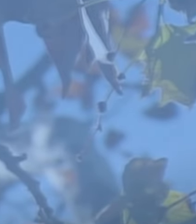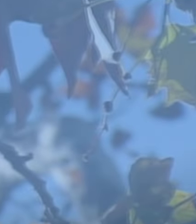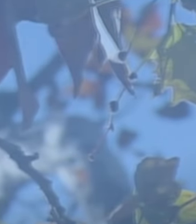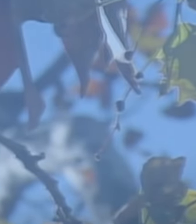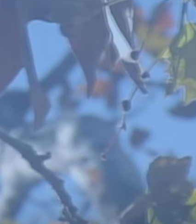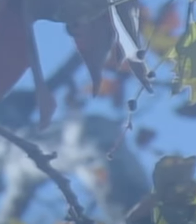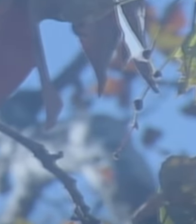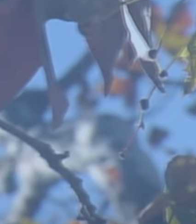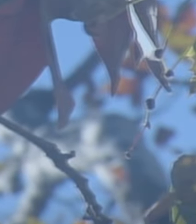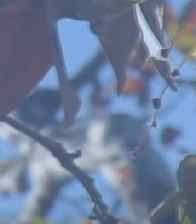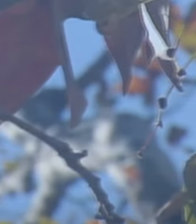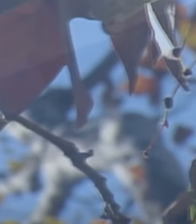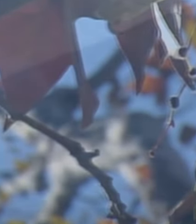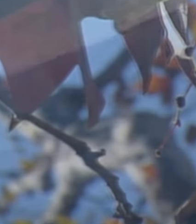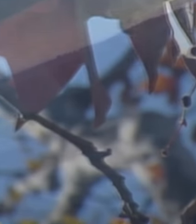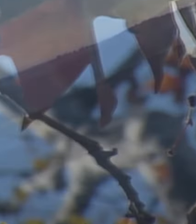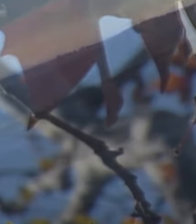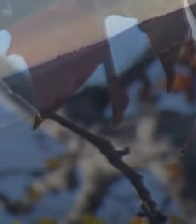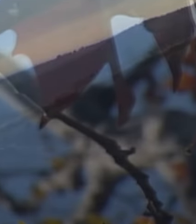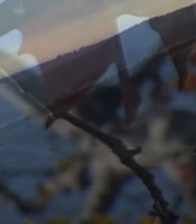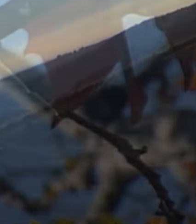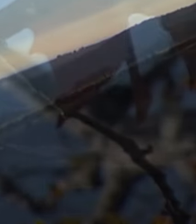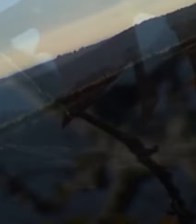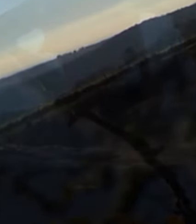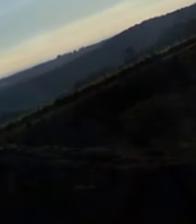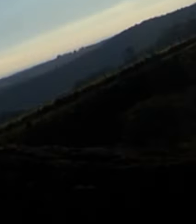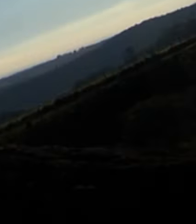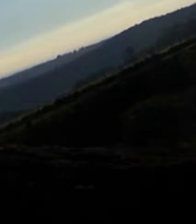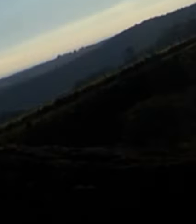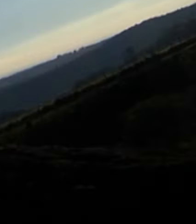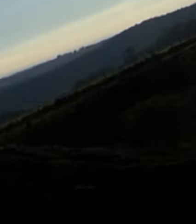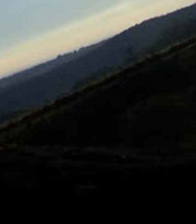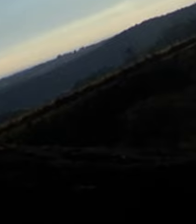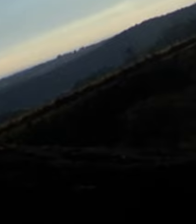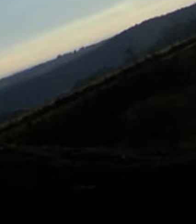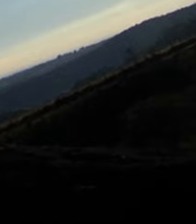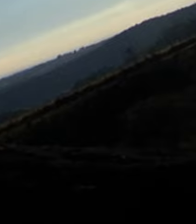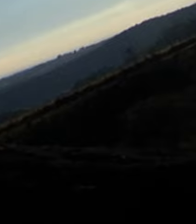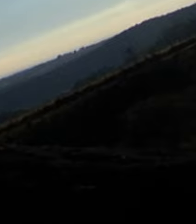Alguns Assim conseguem